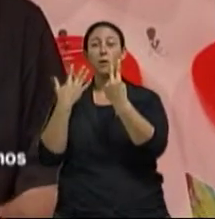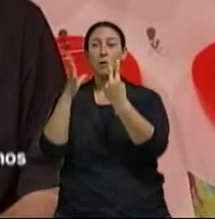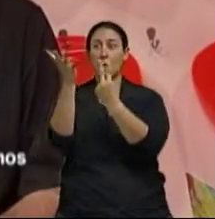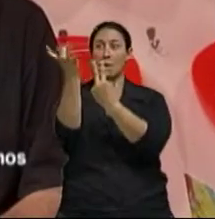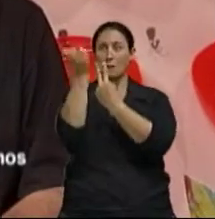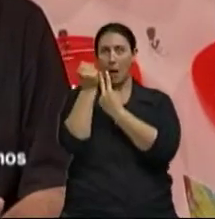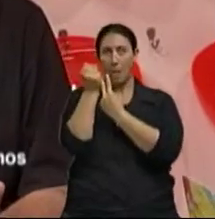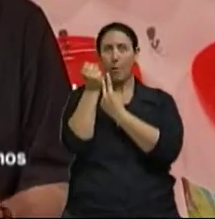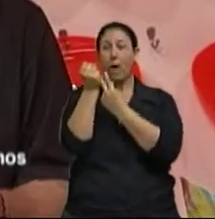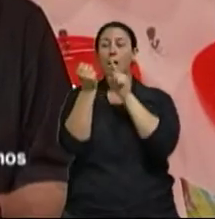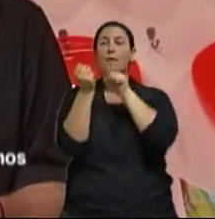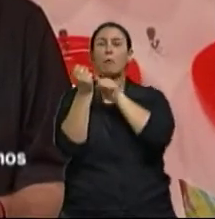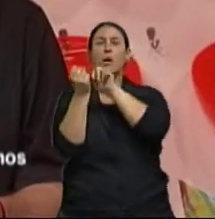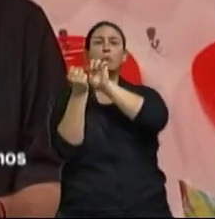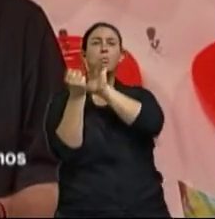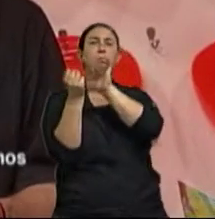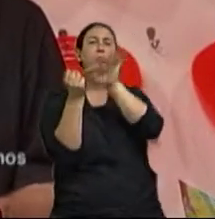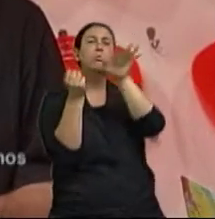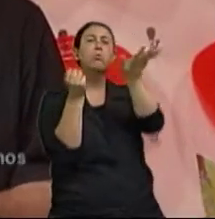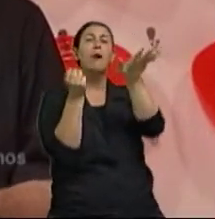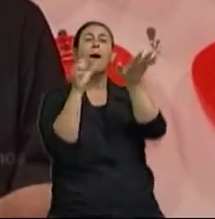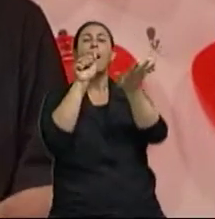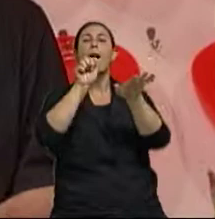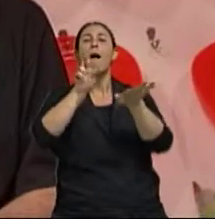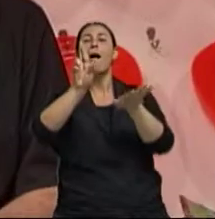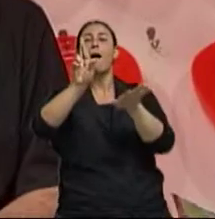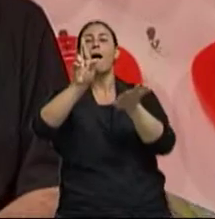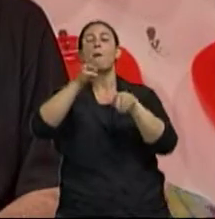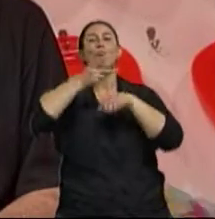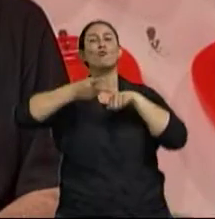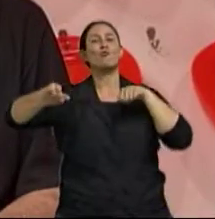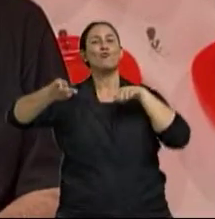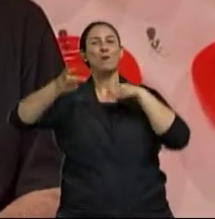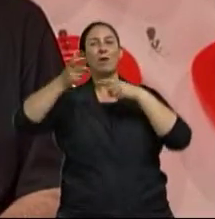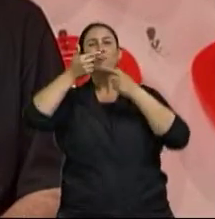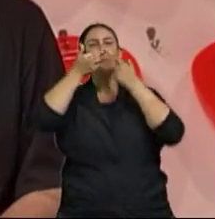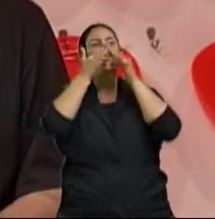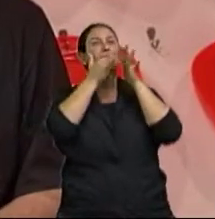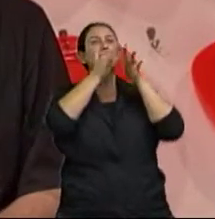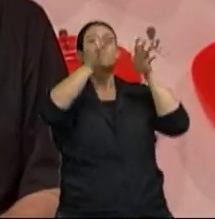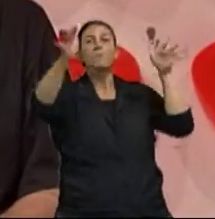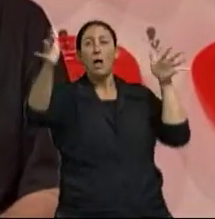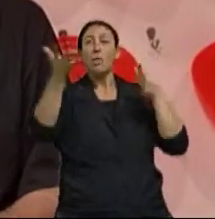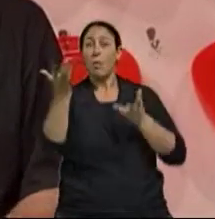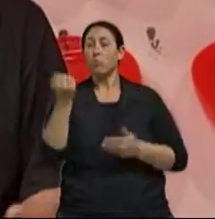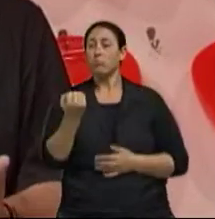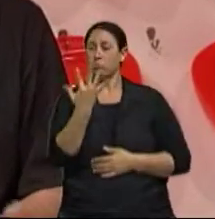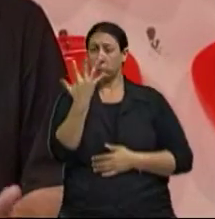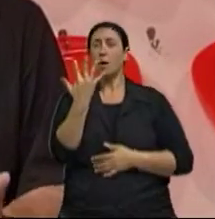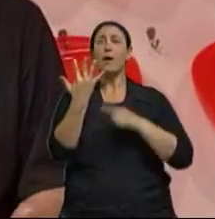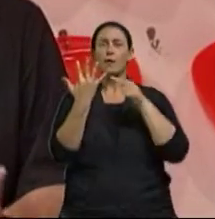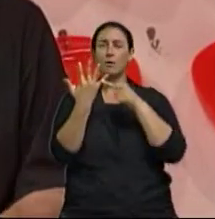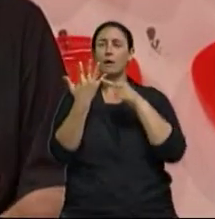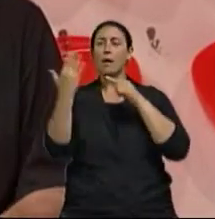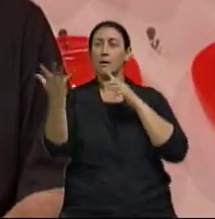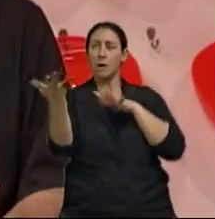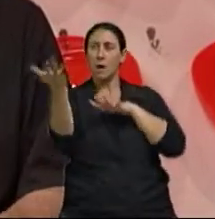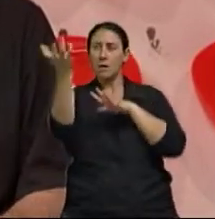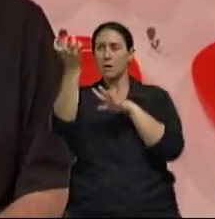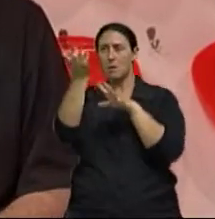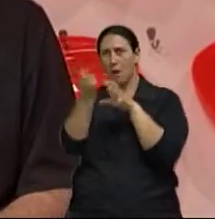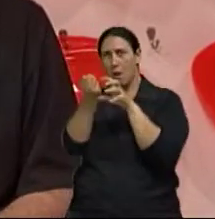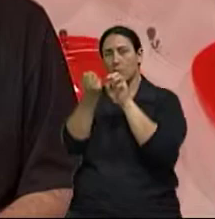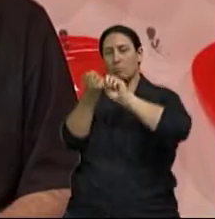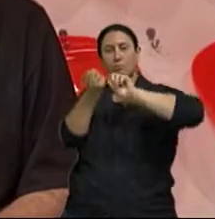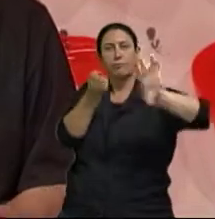menos equilibra Se de dia ela absorve mais, de noite ela libera também os CO2 Certo Então, há um equilíbrio Então, a árvore adulta já